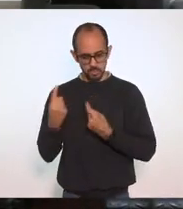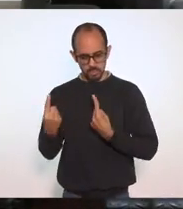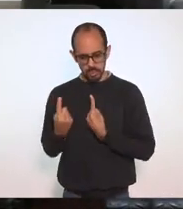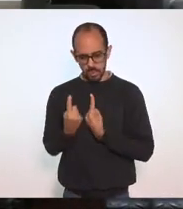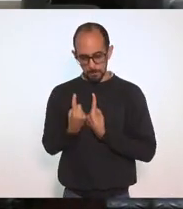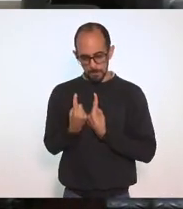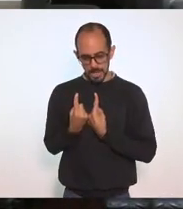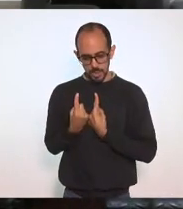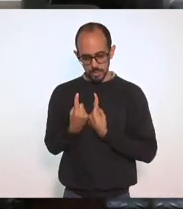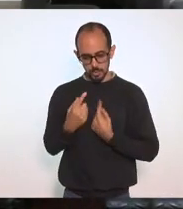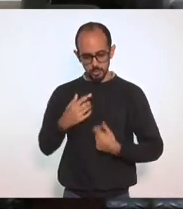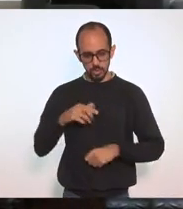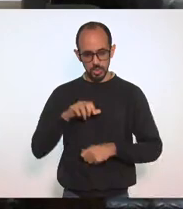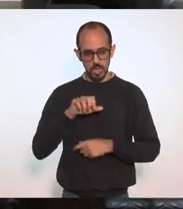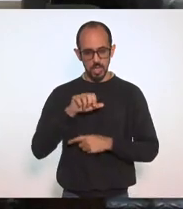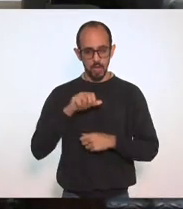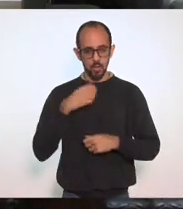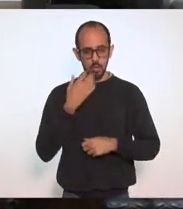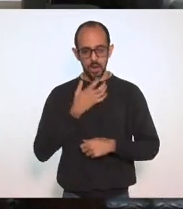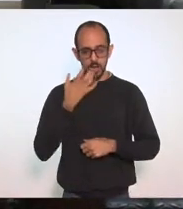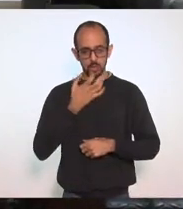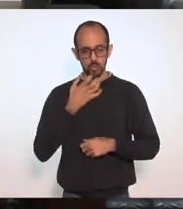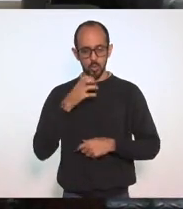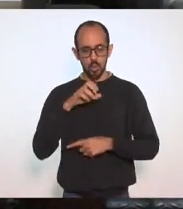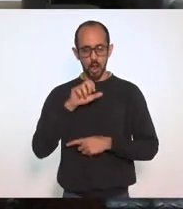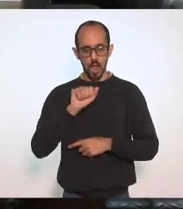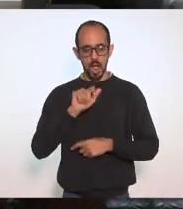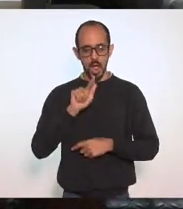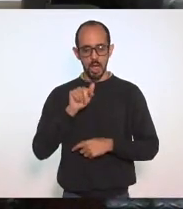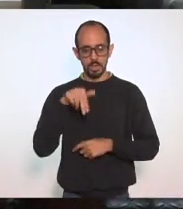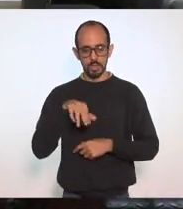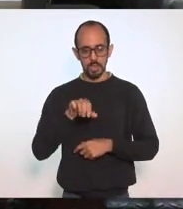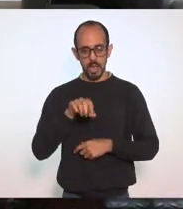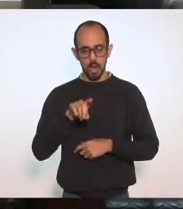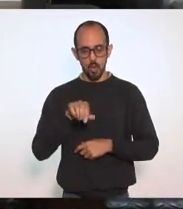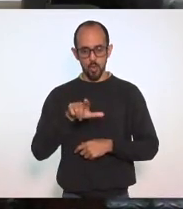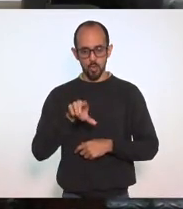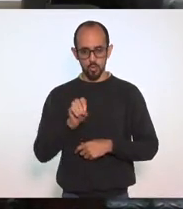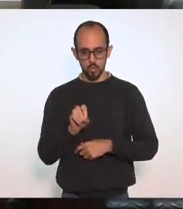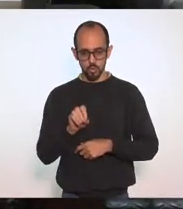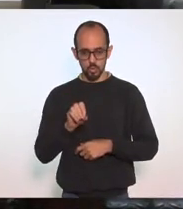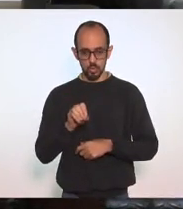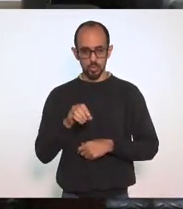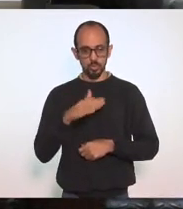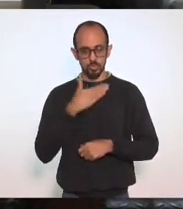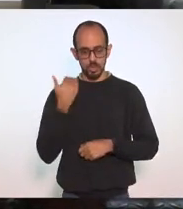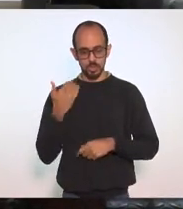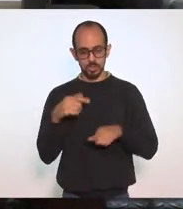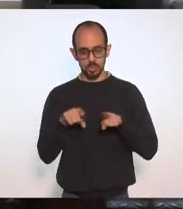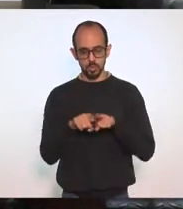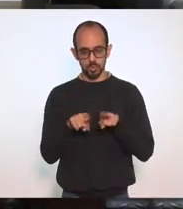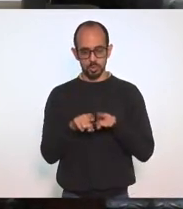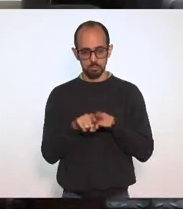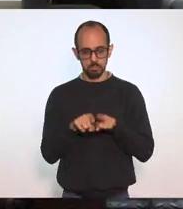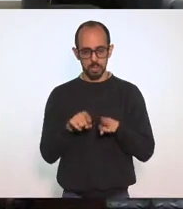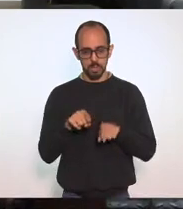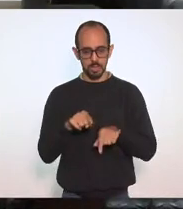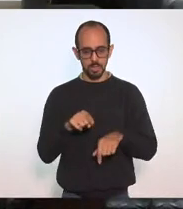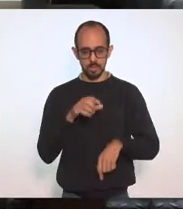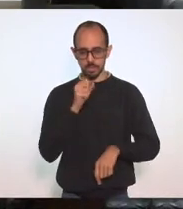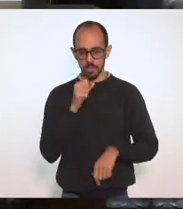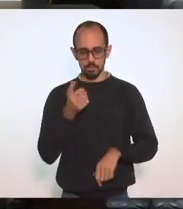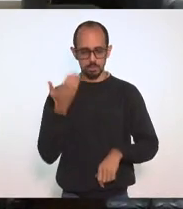que era o cantor Agnaldo Timóteo, que nos deixou no último fim de semana. Então, em homenagem a todas as vítimas do Covid,